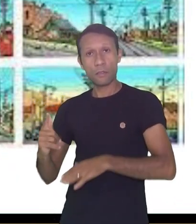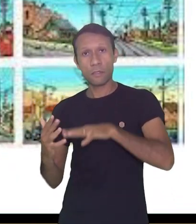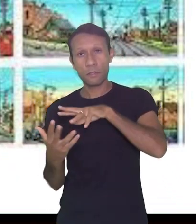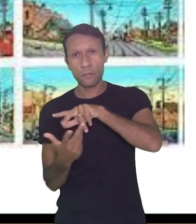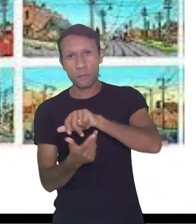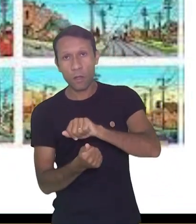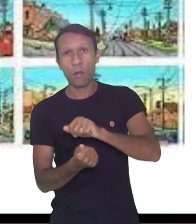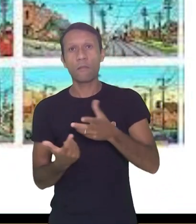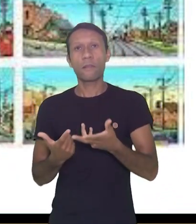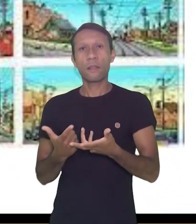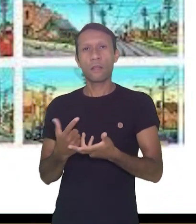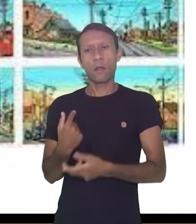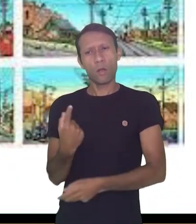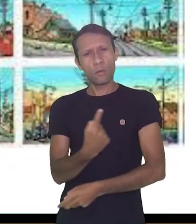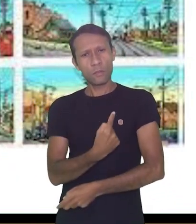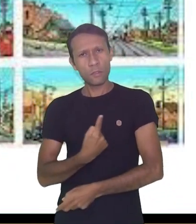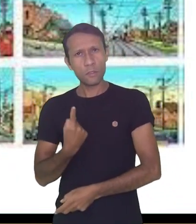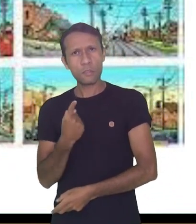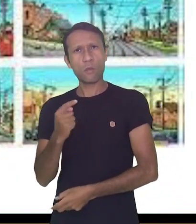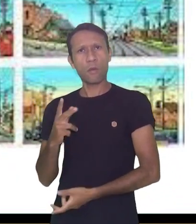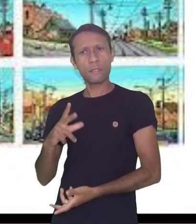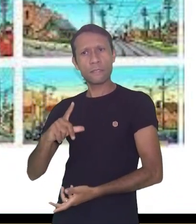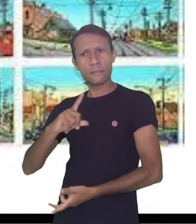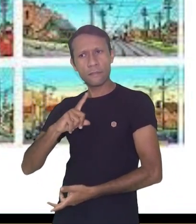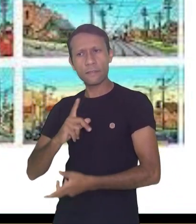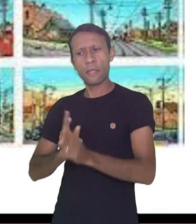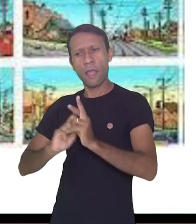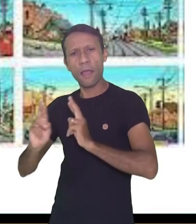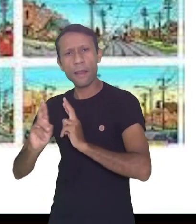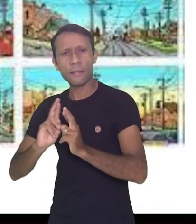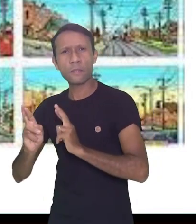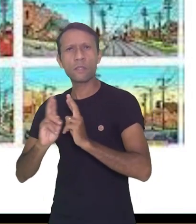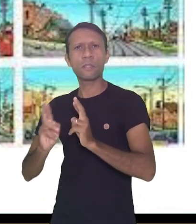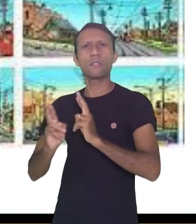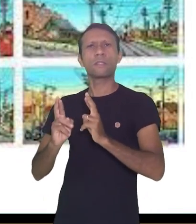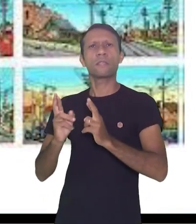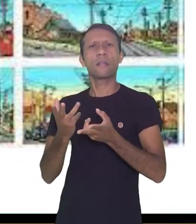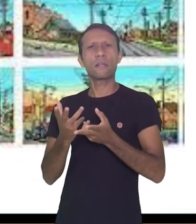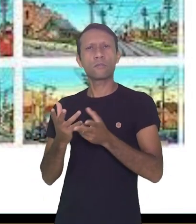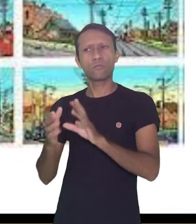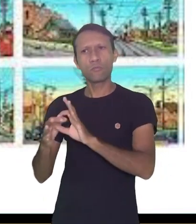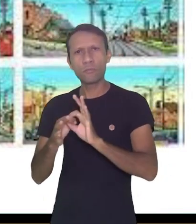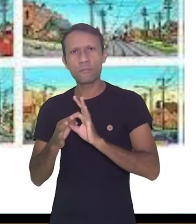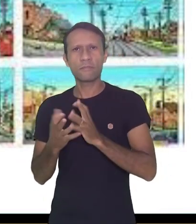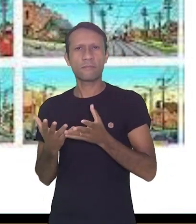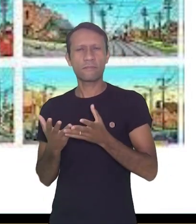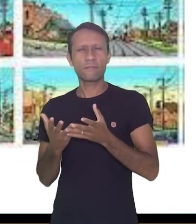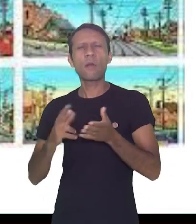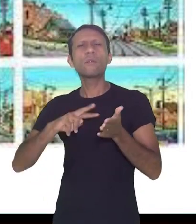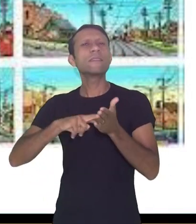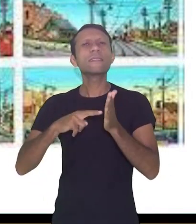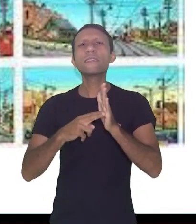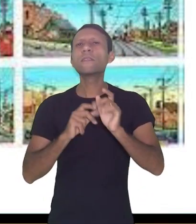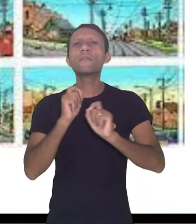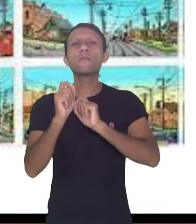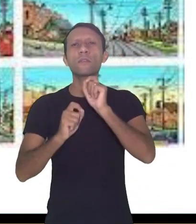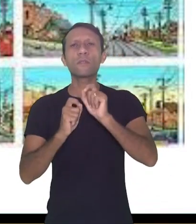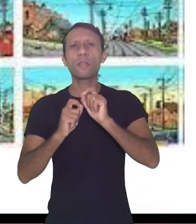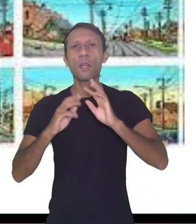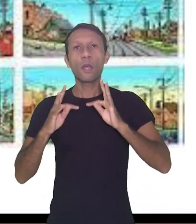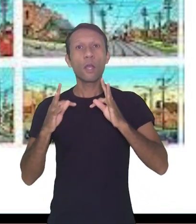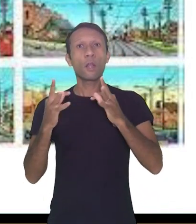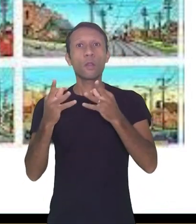palco onde nós, seres humanos, interagimos e nos relacionamos com a natureza. O que significa quase toda a